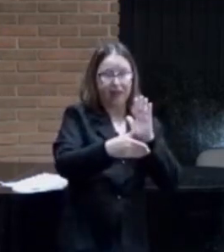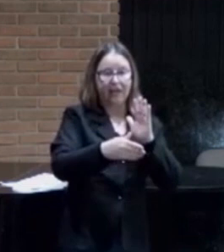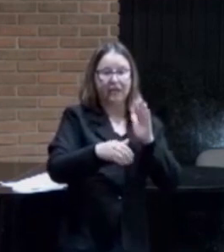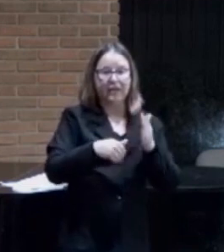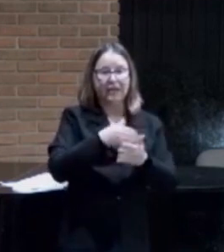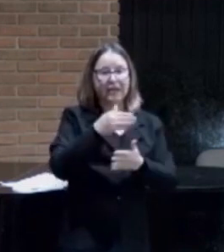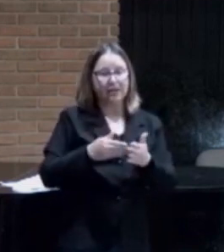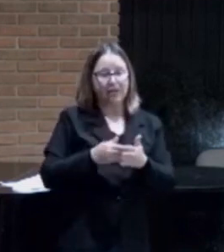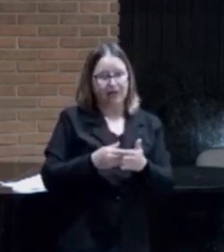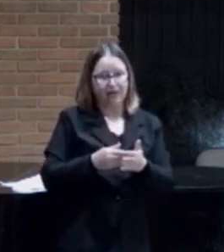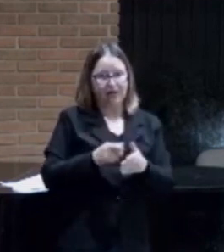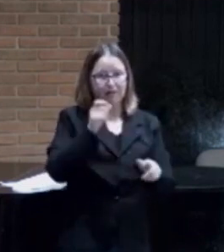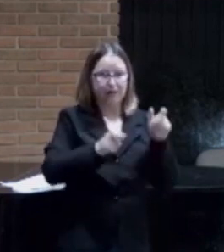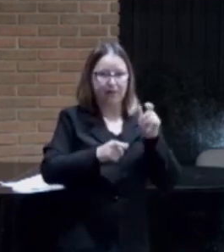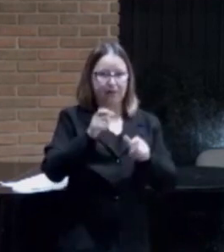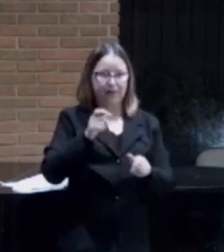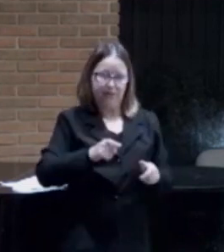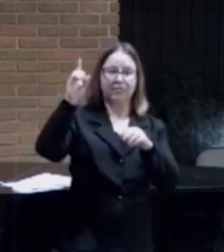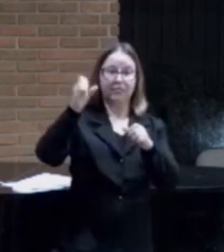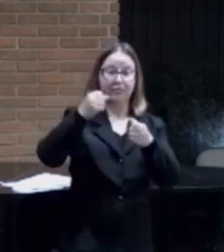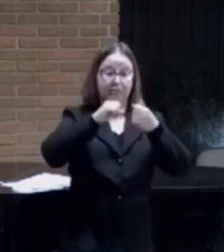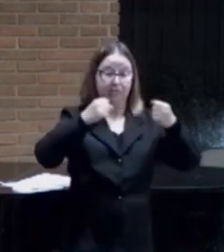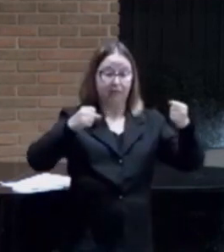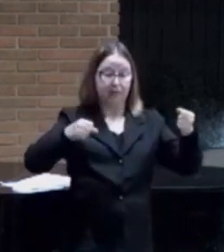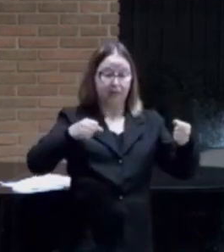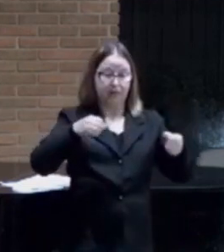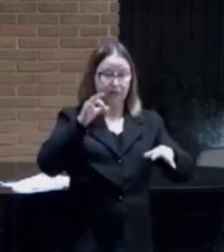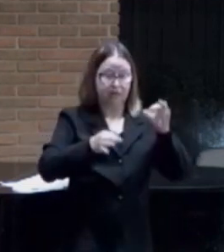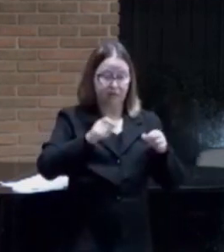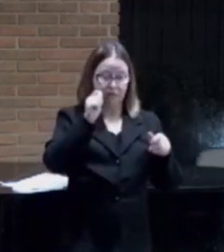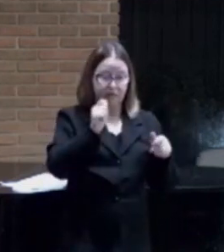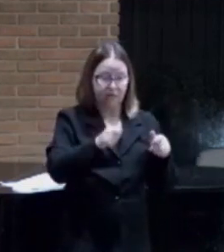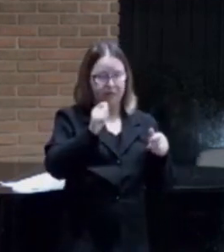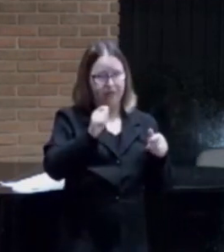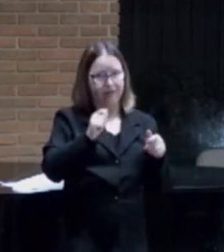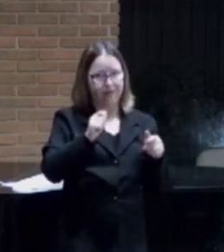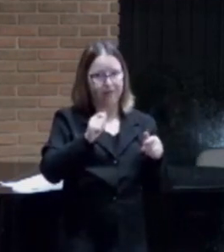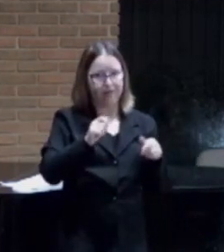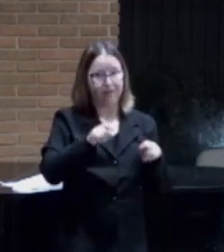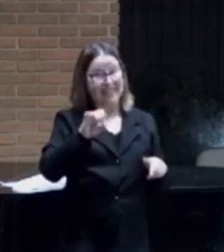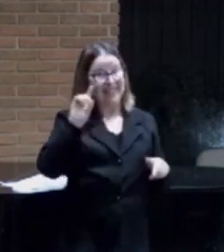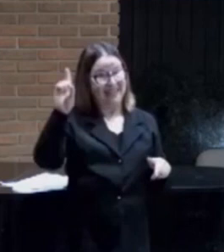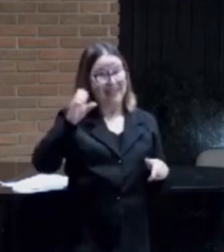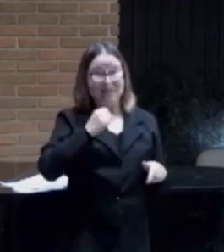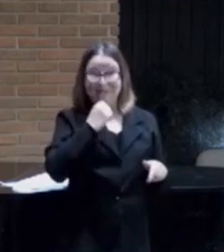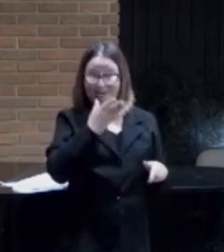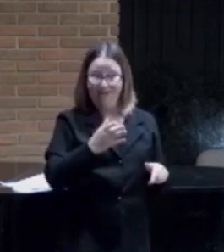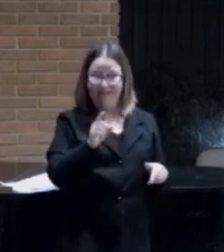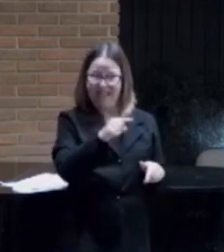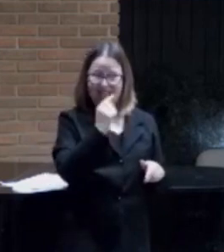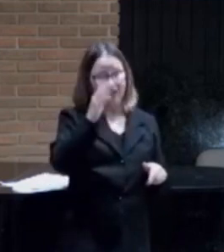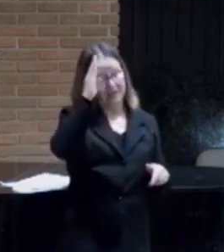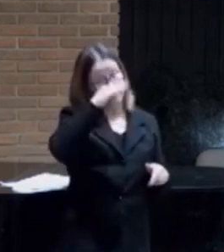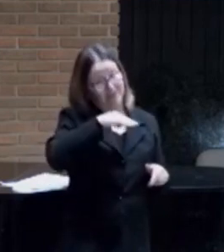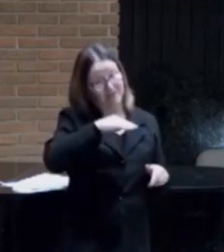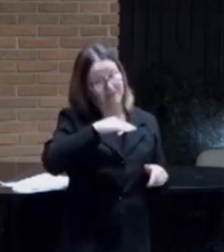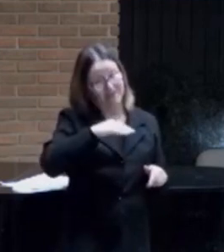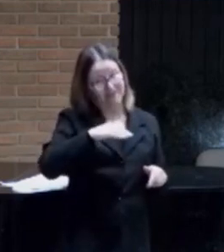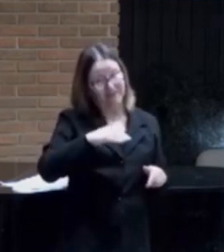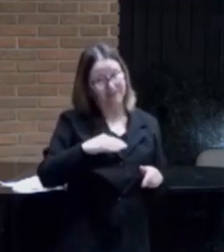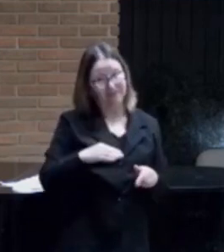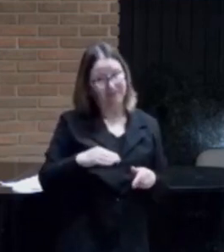encontre com Deus, num grande julgamento. Se Deus é um Deus bom e nós não somos, nós somos maus, é justo que nós